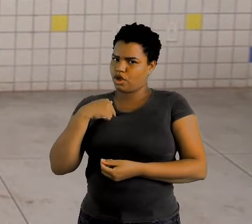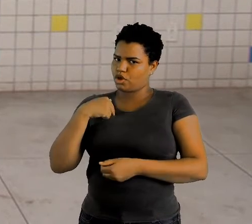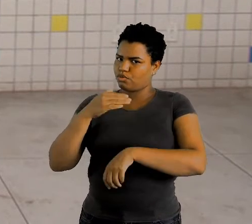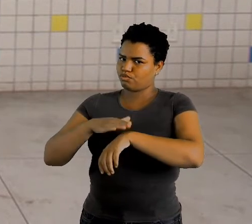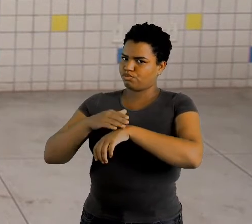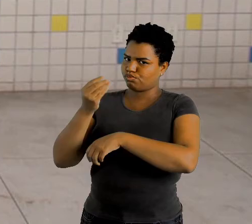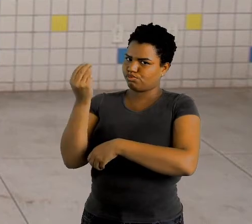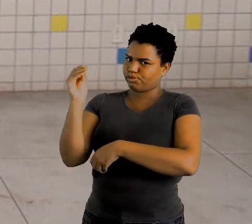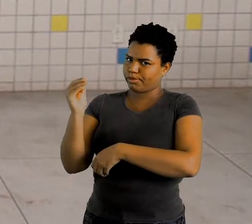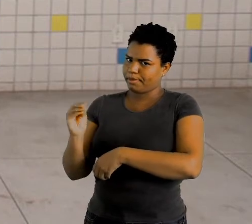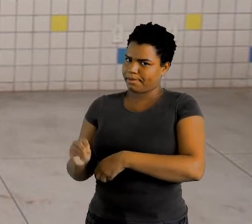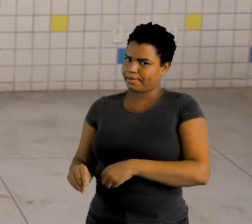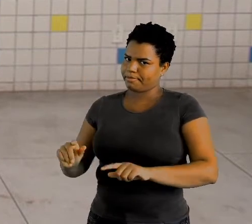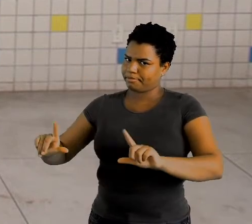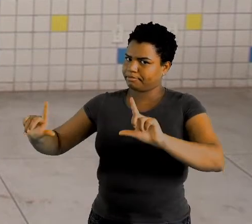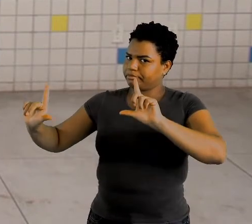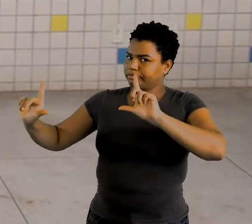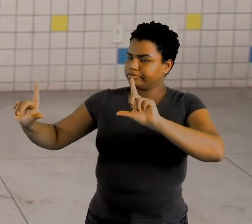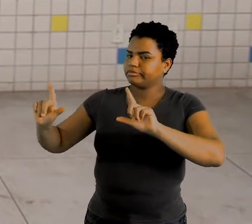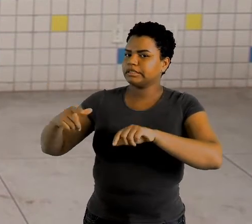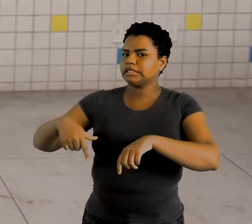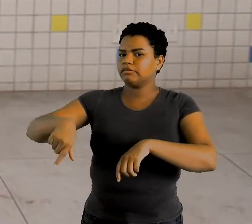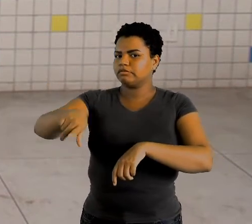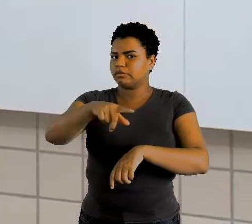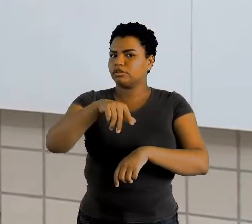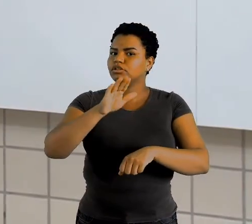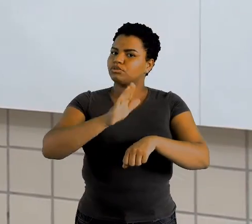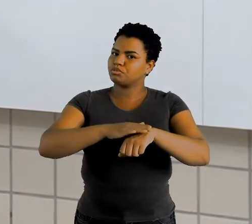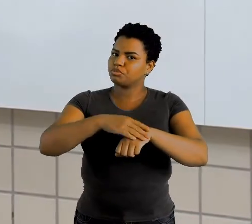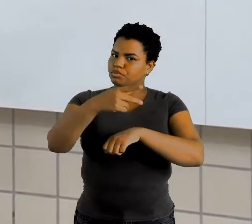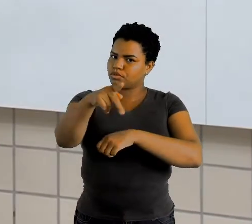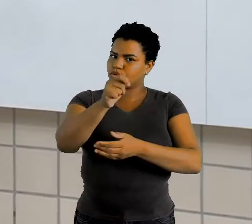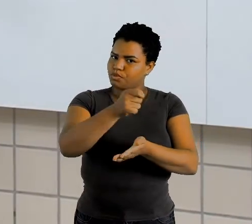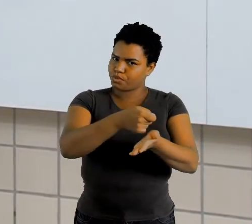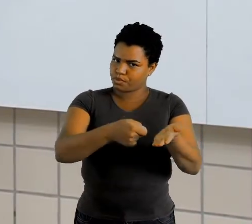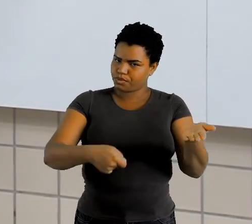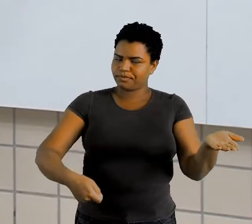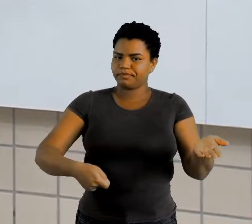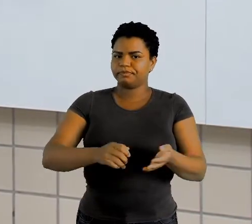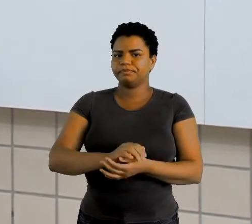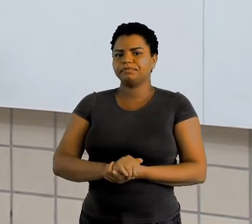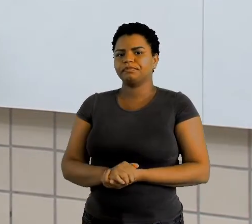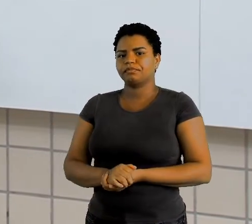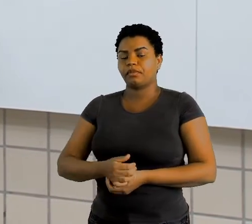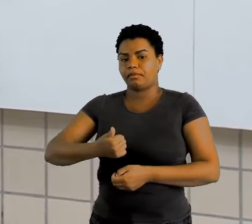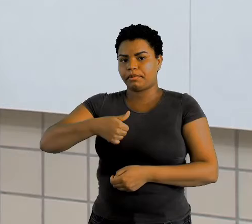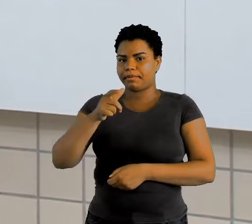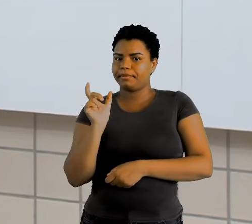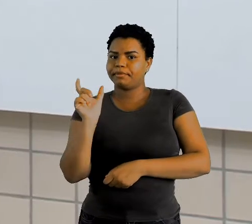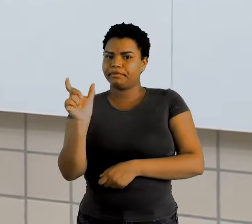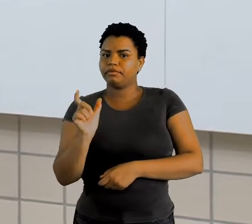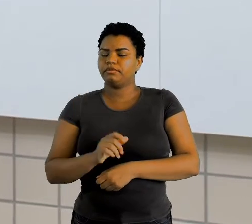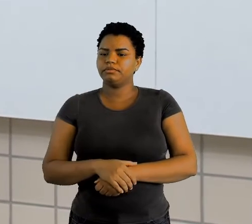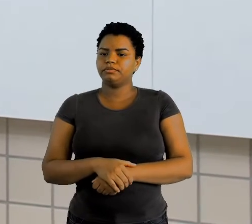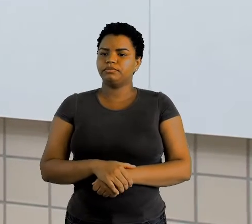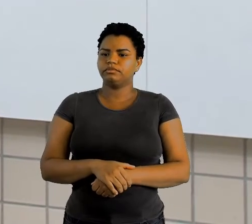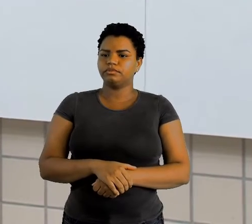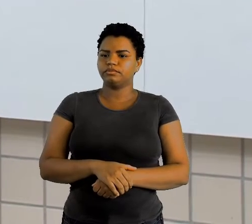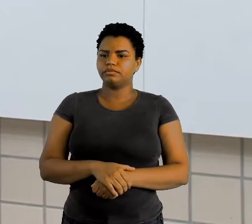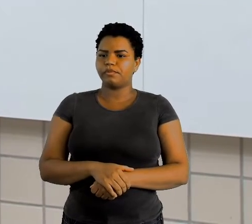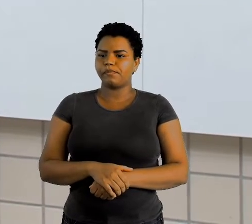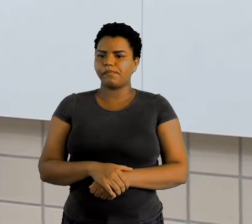e você aí no seu caderno. Tá ok? Então vamos lá. Primeira palavrinha 1.